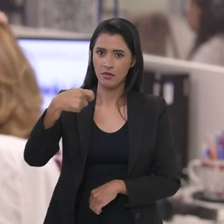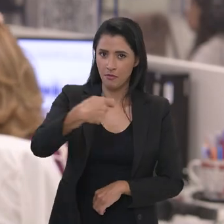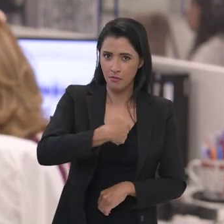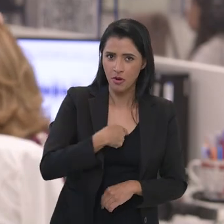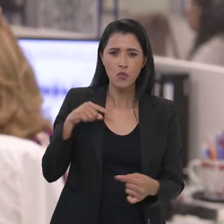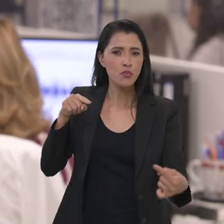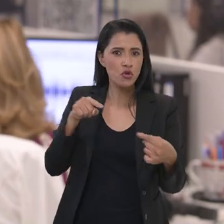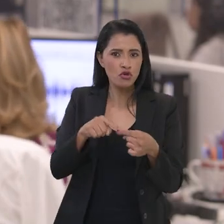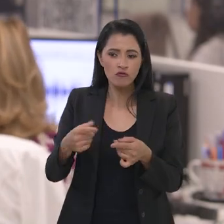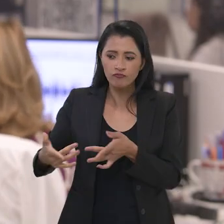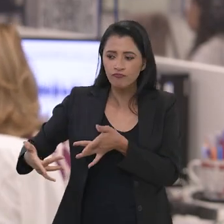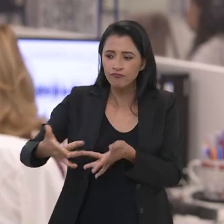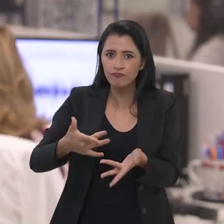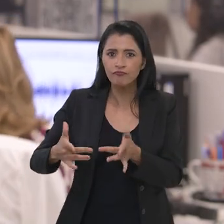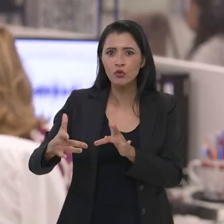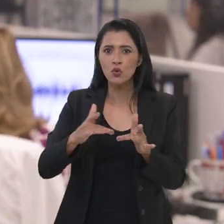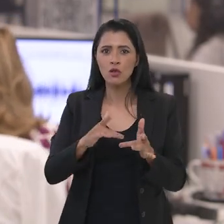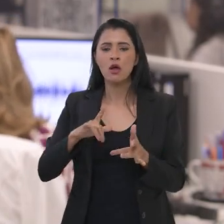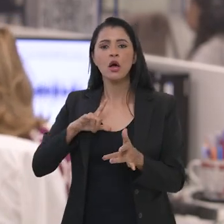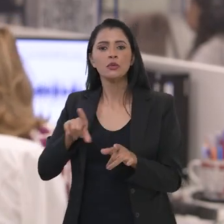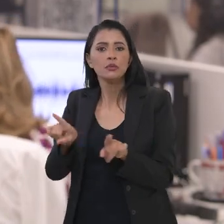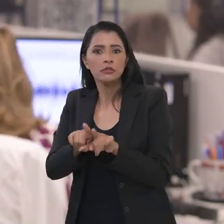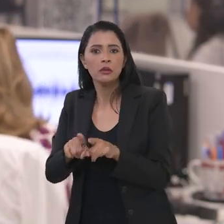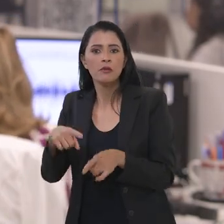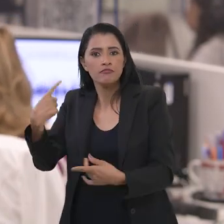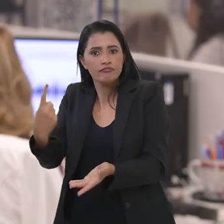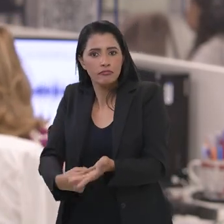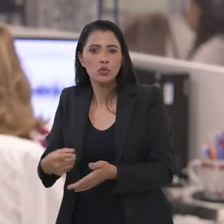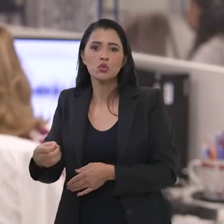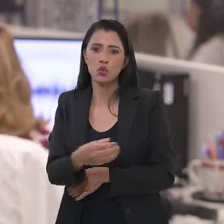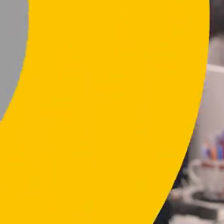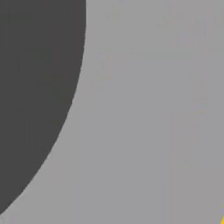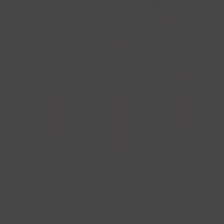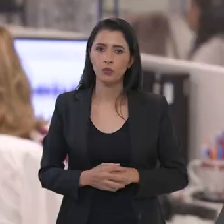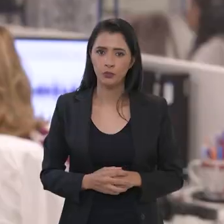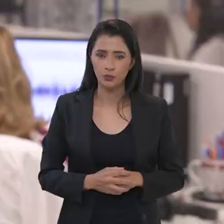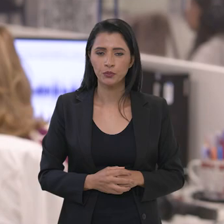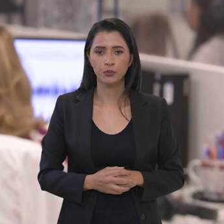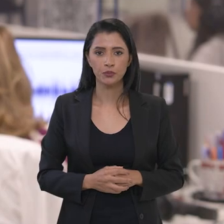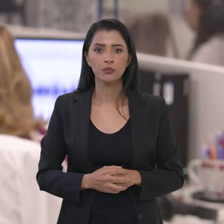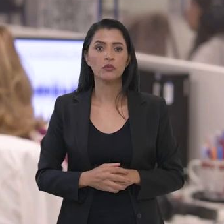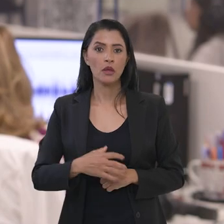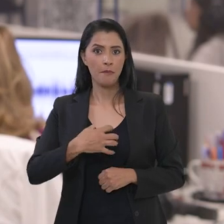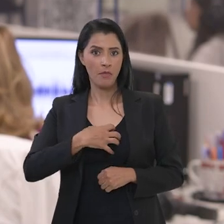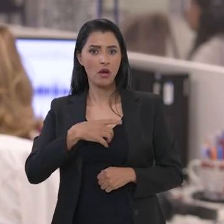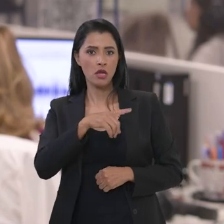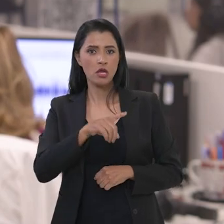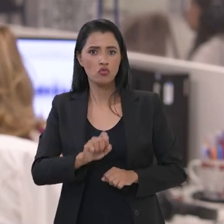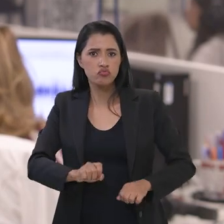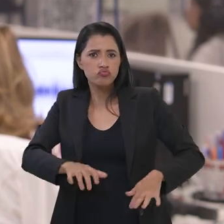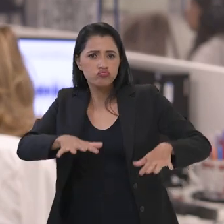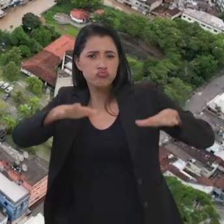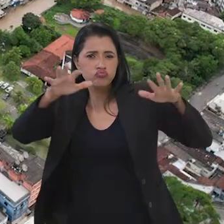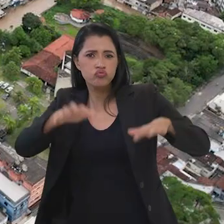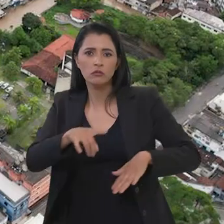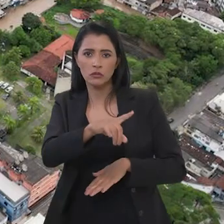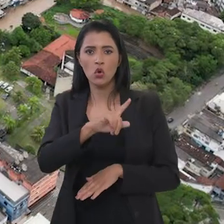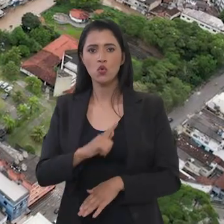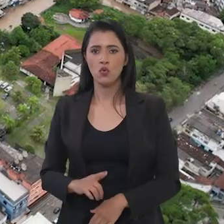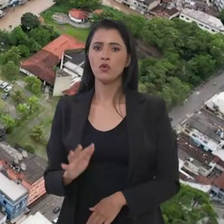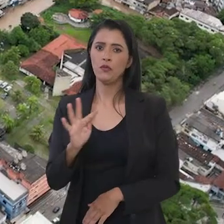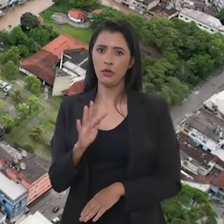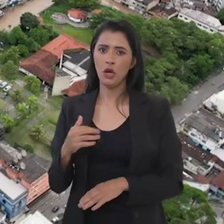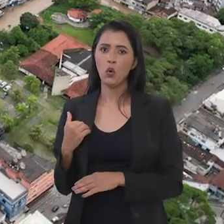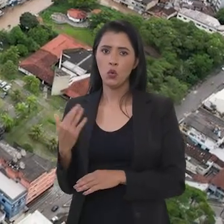O objetivo é estreitar relações e firmar novas parcerias. Enchentes na Bahia. O governo